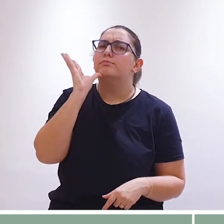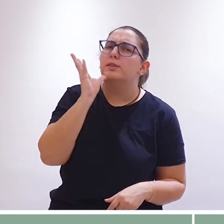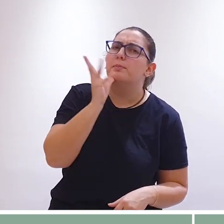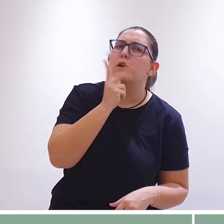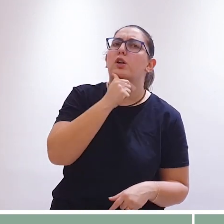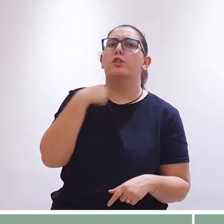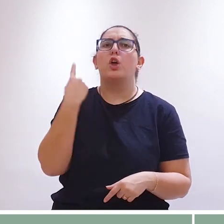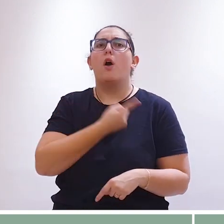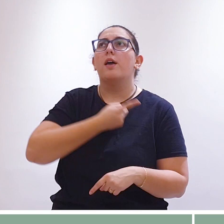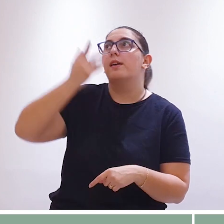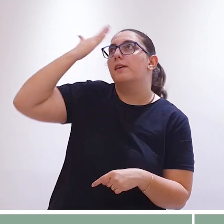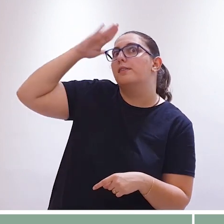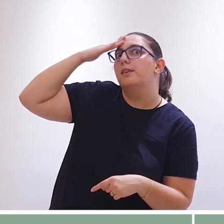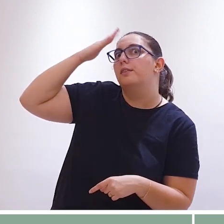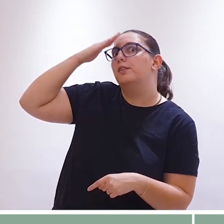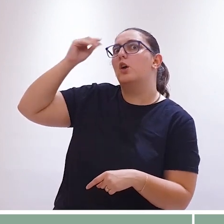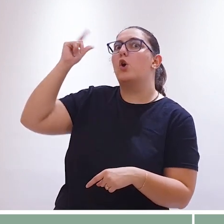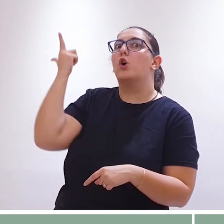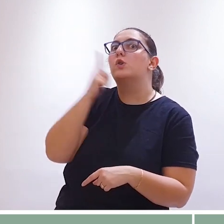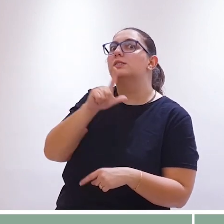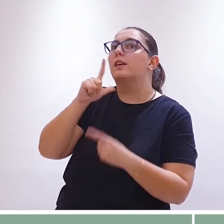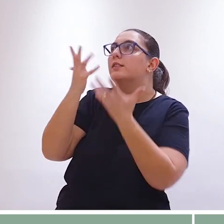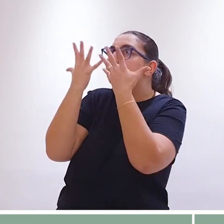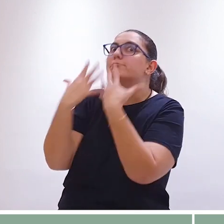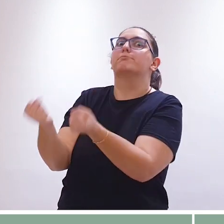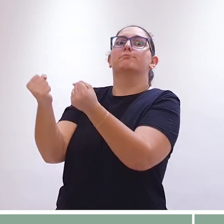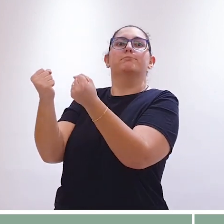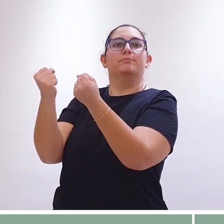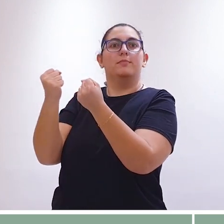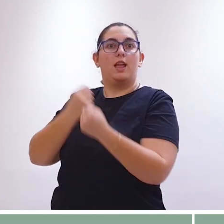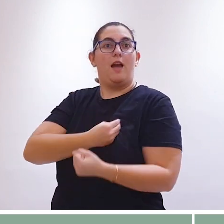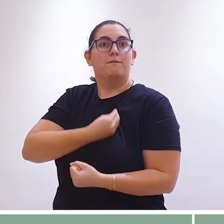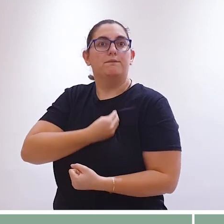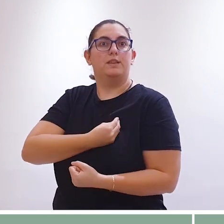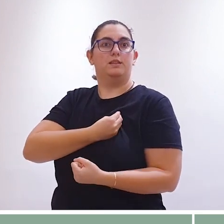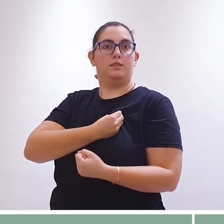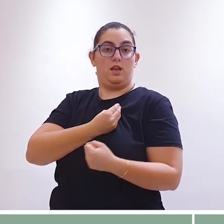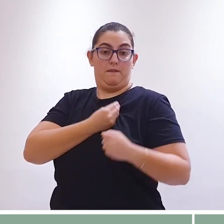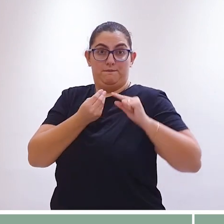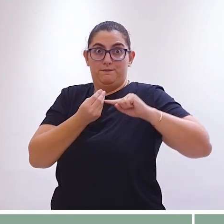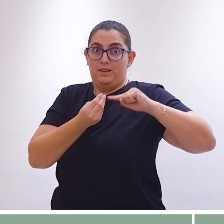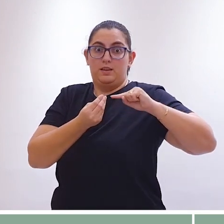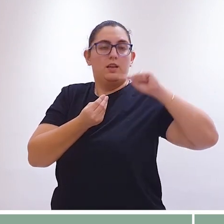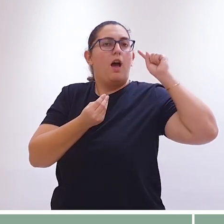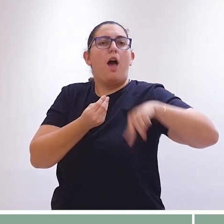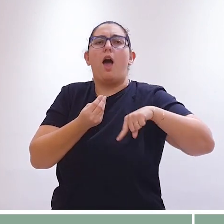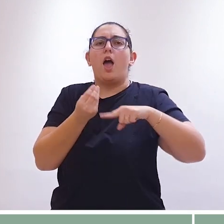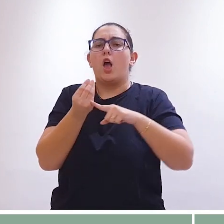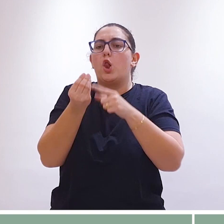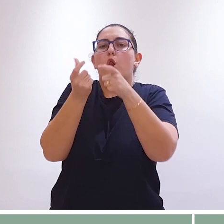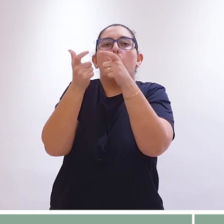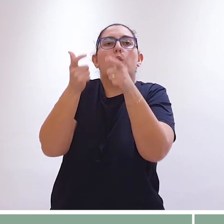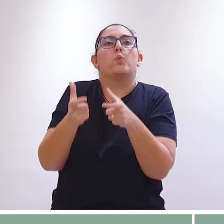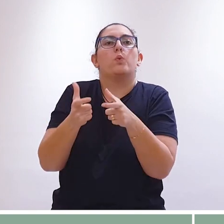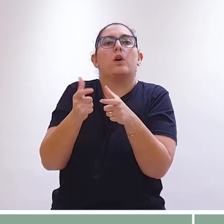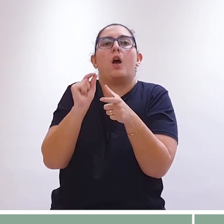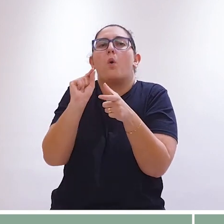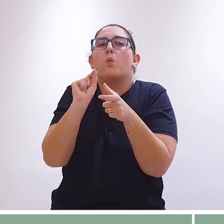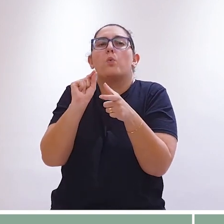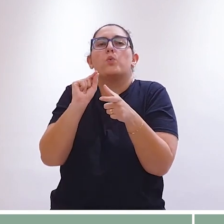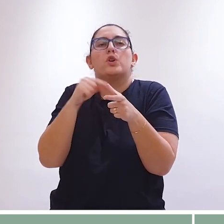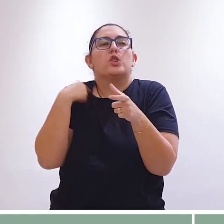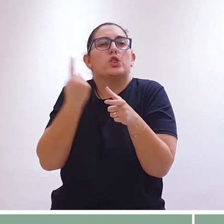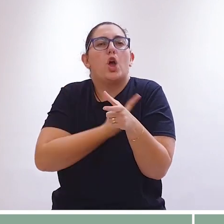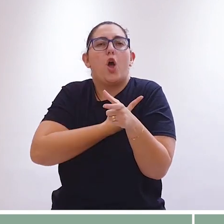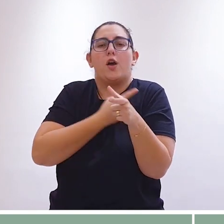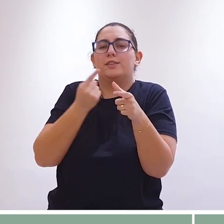abraçar, nos custa aceitar, nos custa entender. Essa vida que é exaltante ao mesmo tempo é lugar